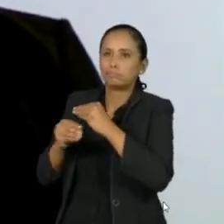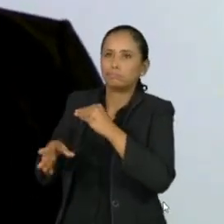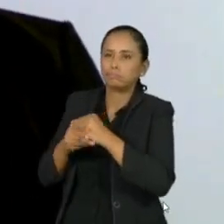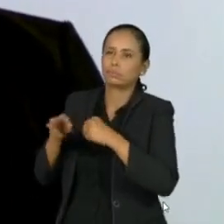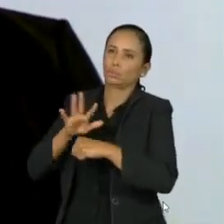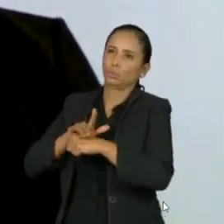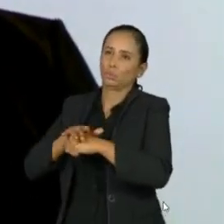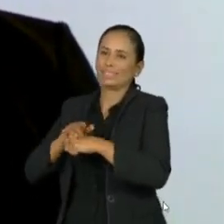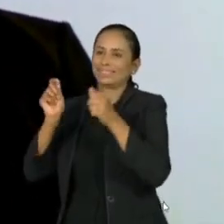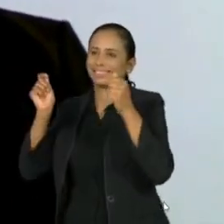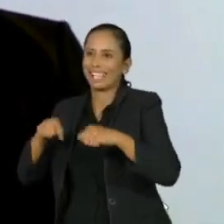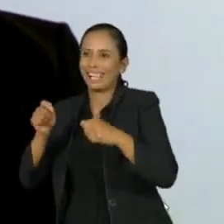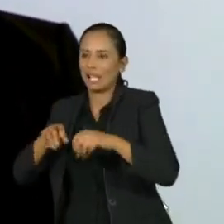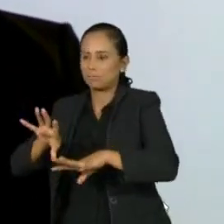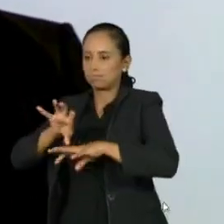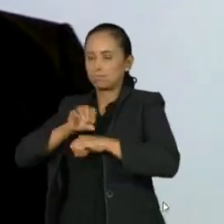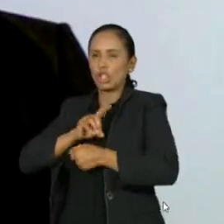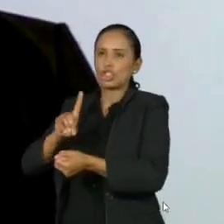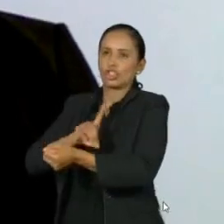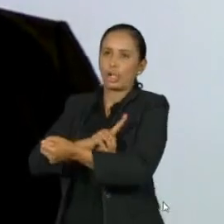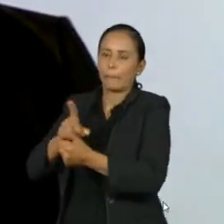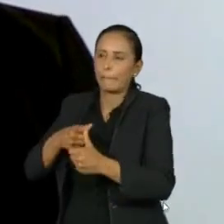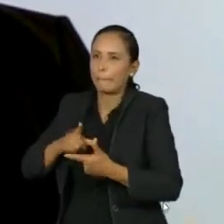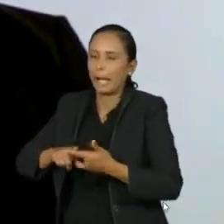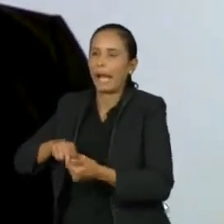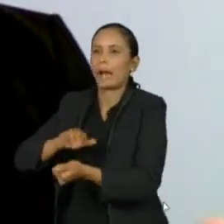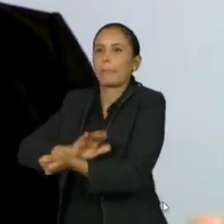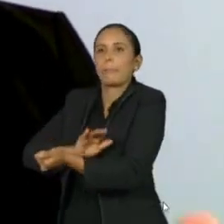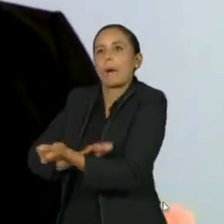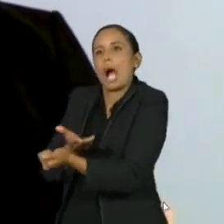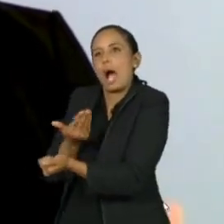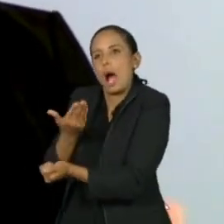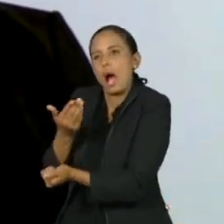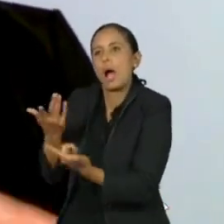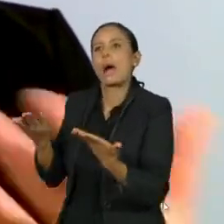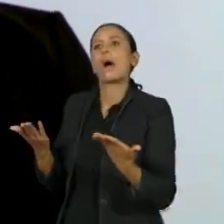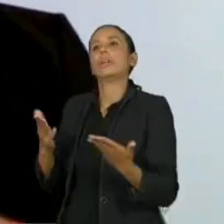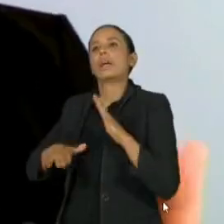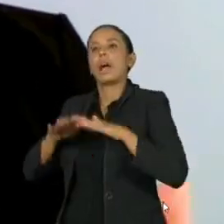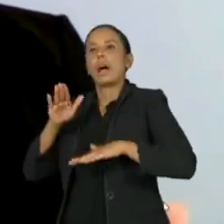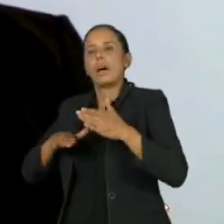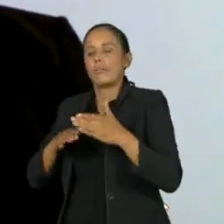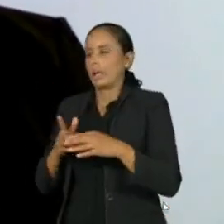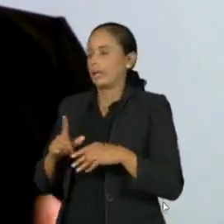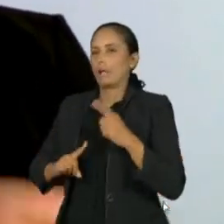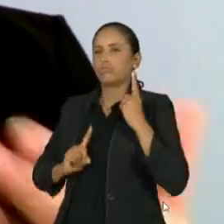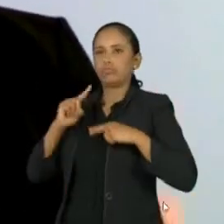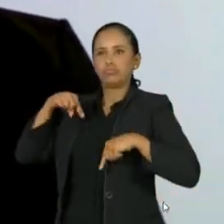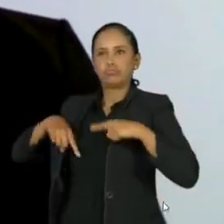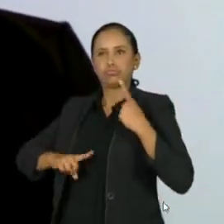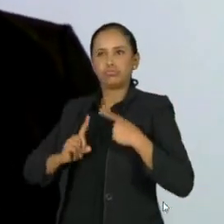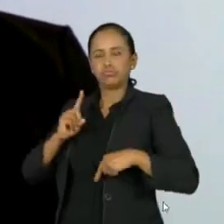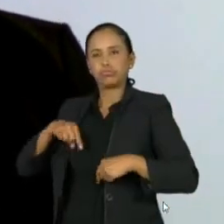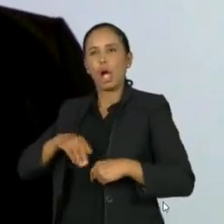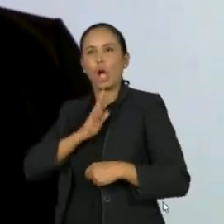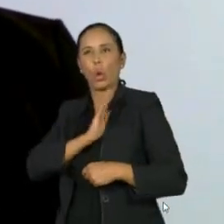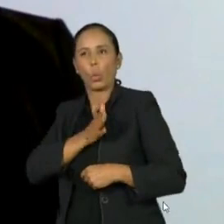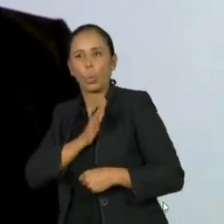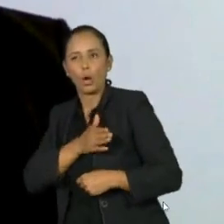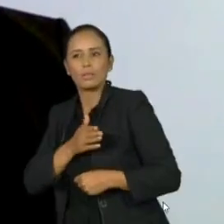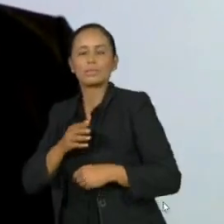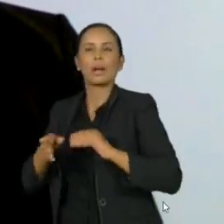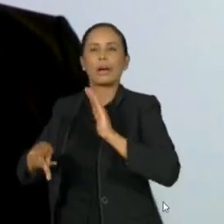diabetes, de hipertensão, de pressão alta. Doenças cardio-circulatórias, como infarto,